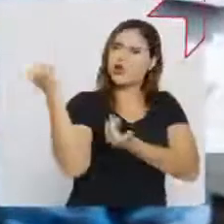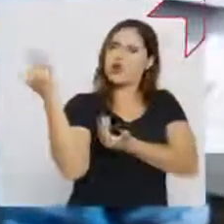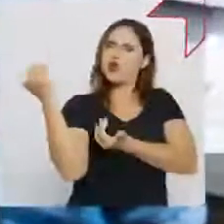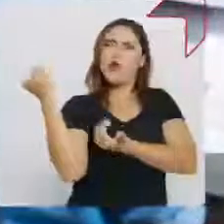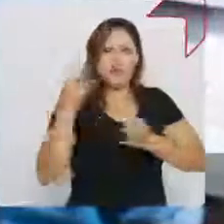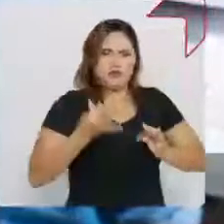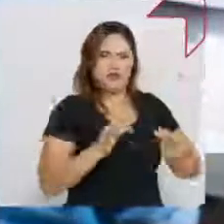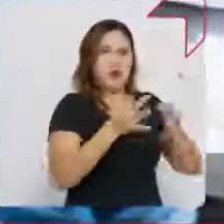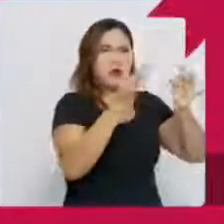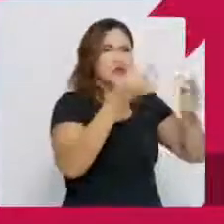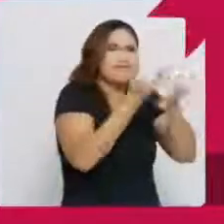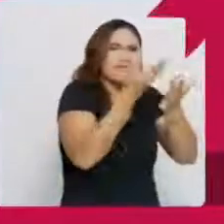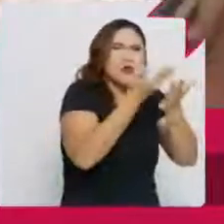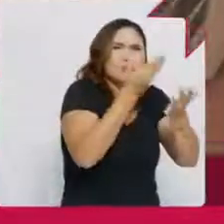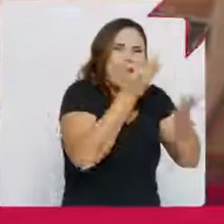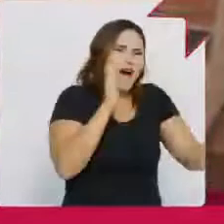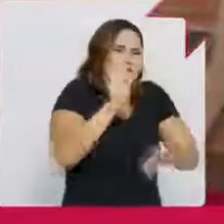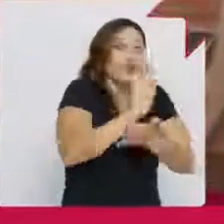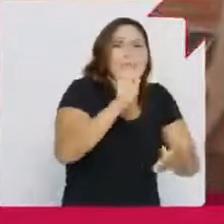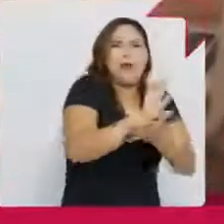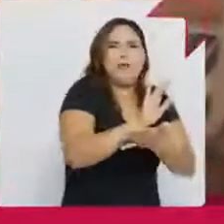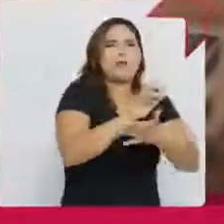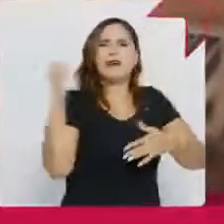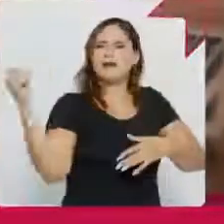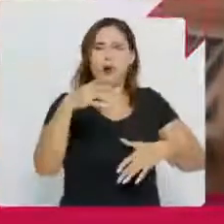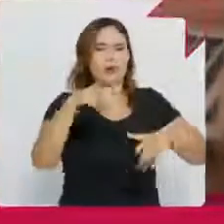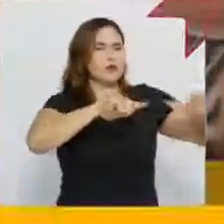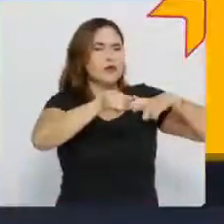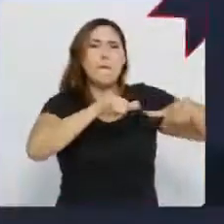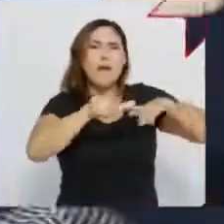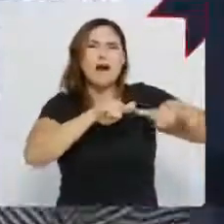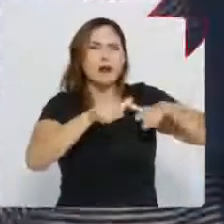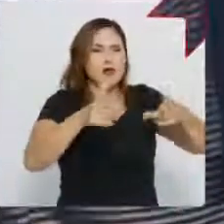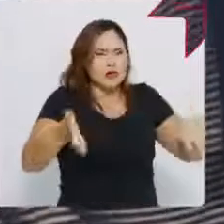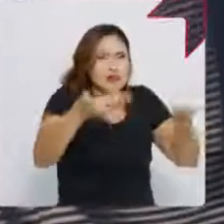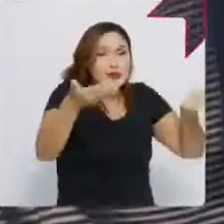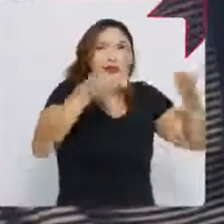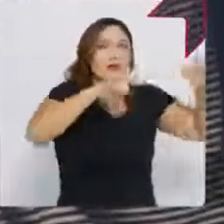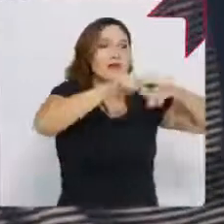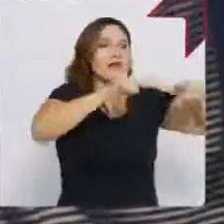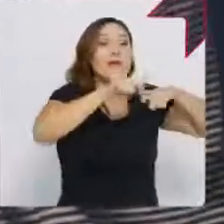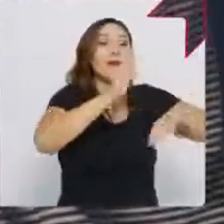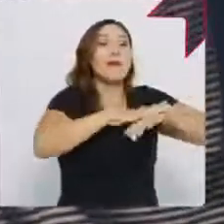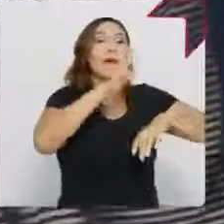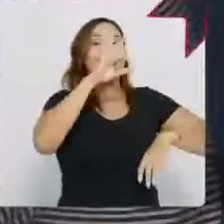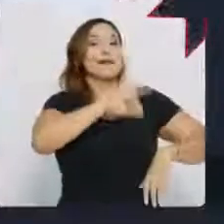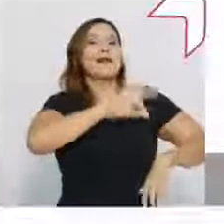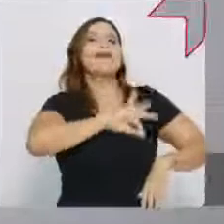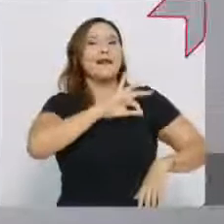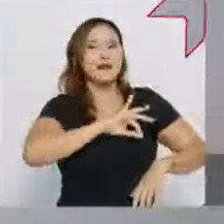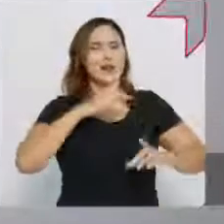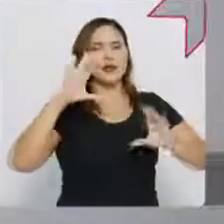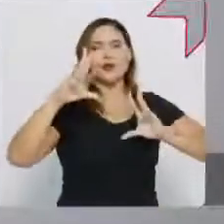terão todo o apoio e a estrutura necessárias para criar novos negócios, estimulando a geração de emprego e renda em toda a cidade. É